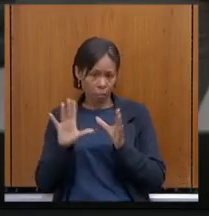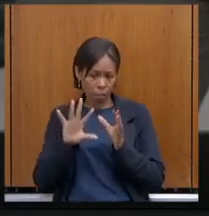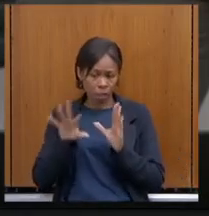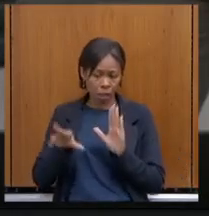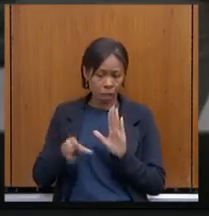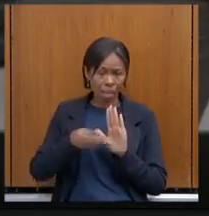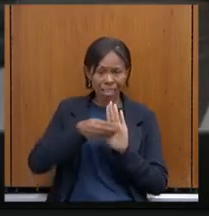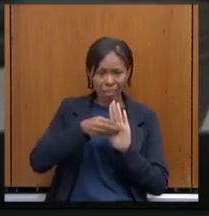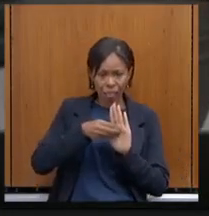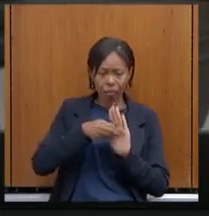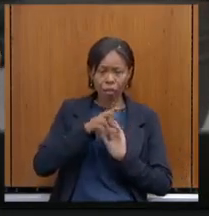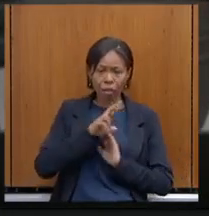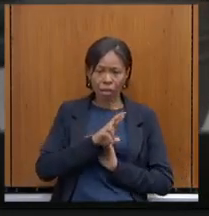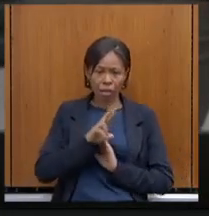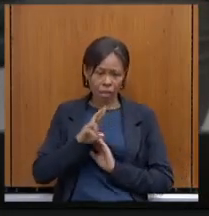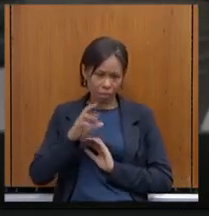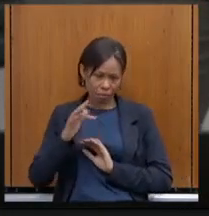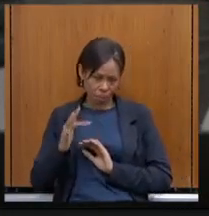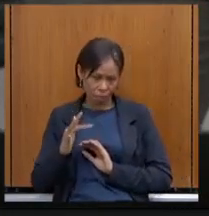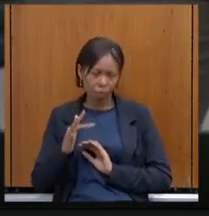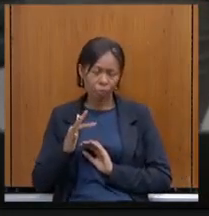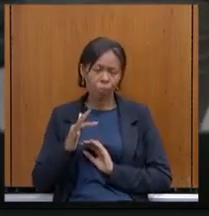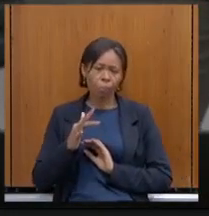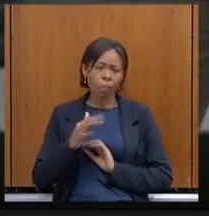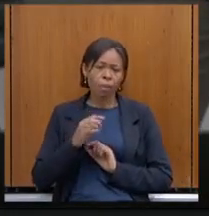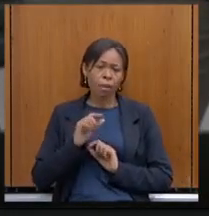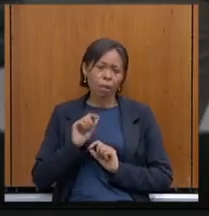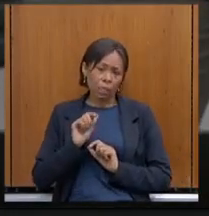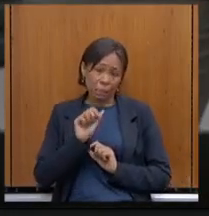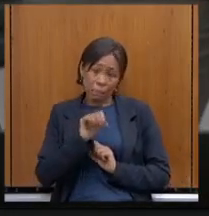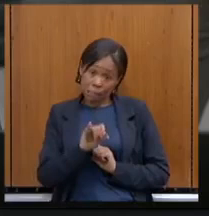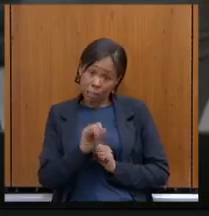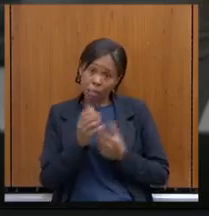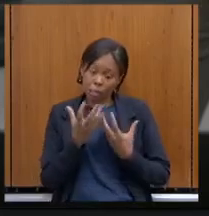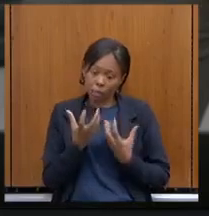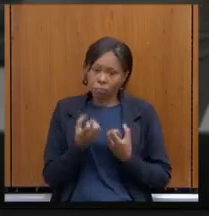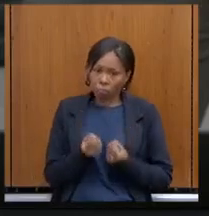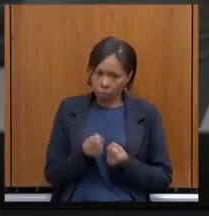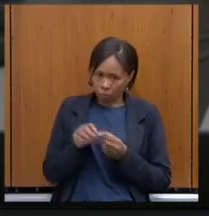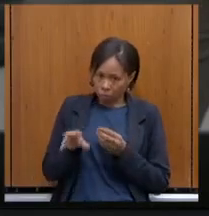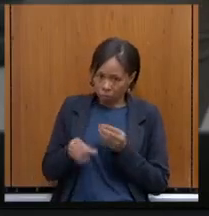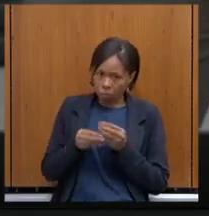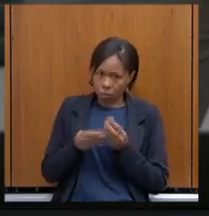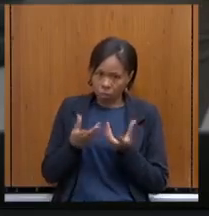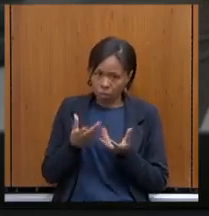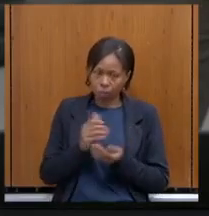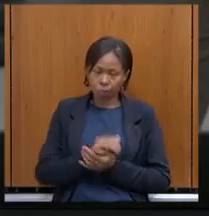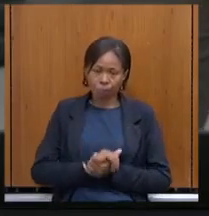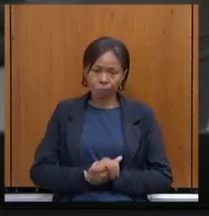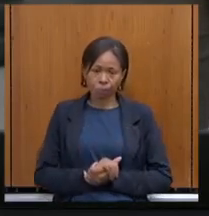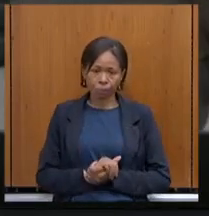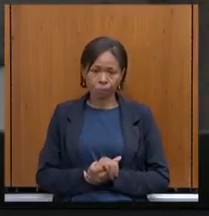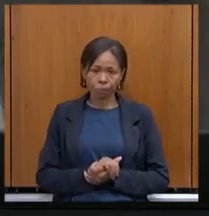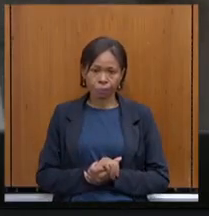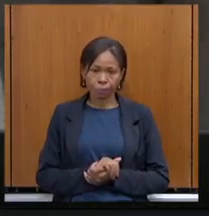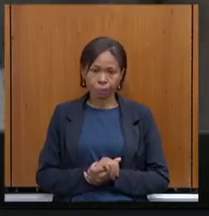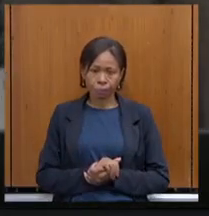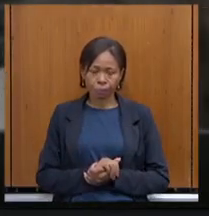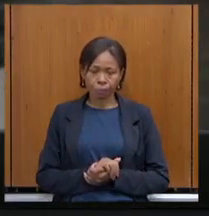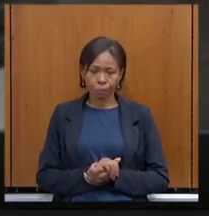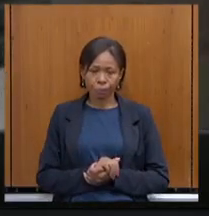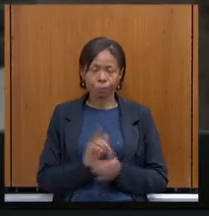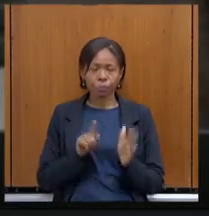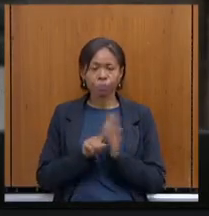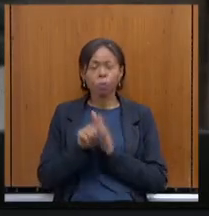fiscal, no caso de a gente aderir, né, isso fica interrogado. Onde serão feitos